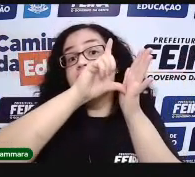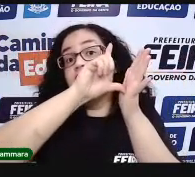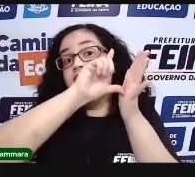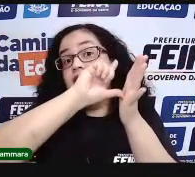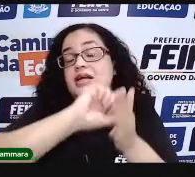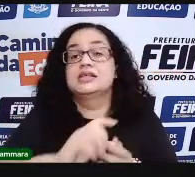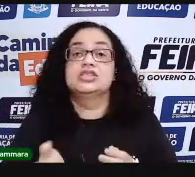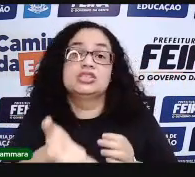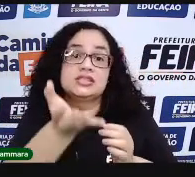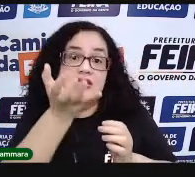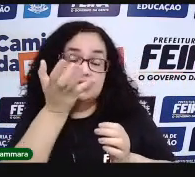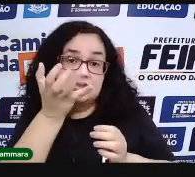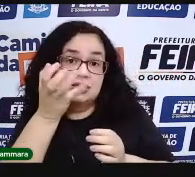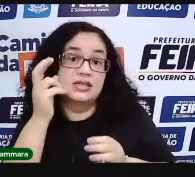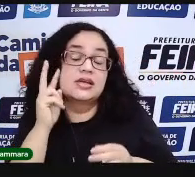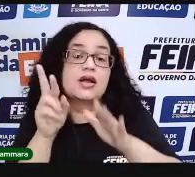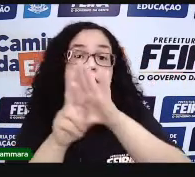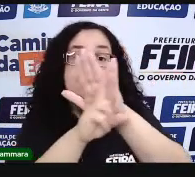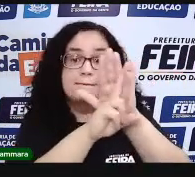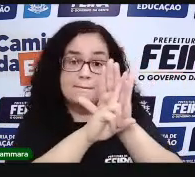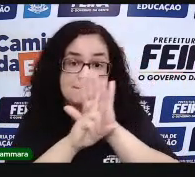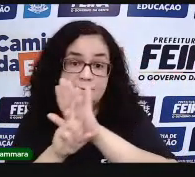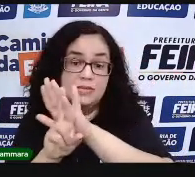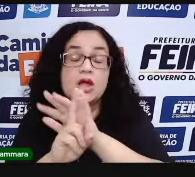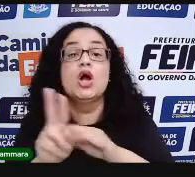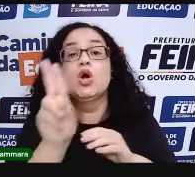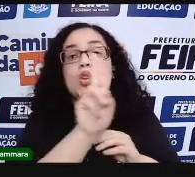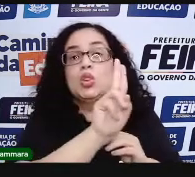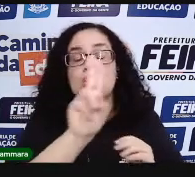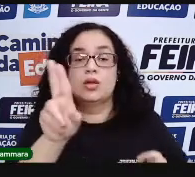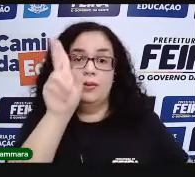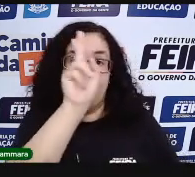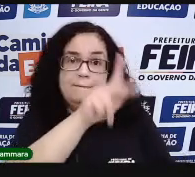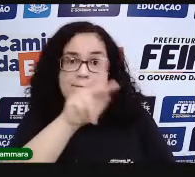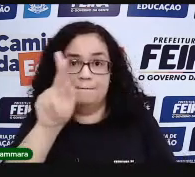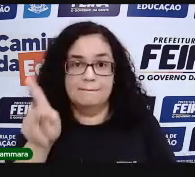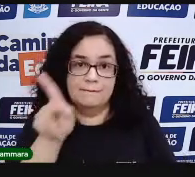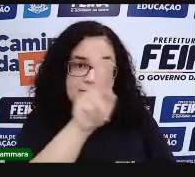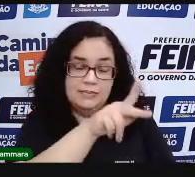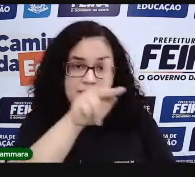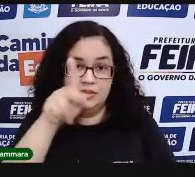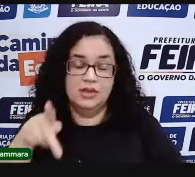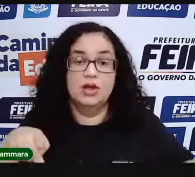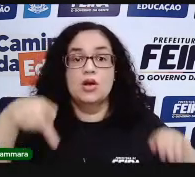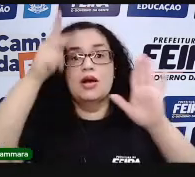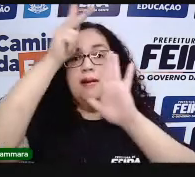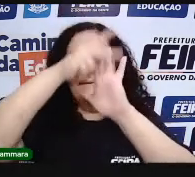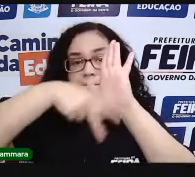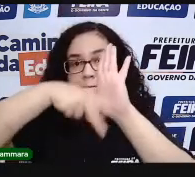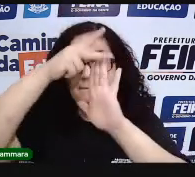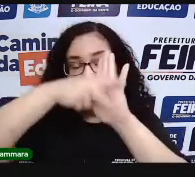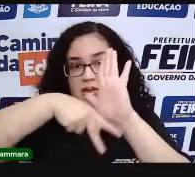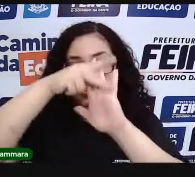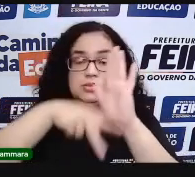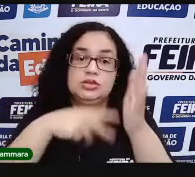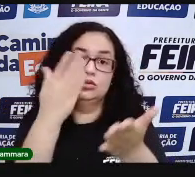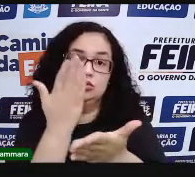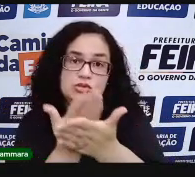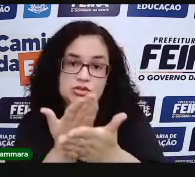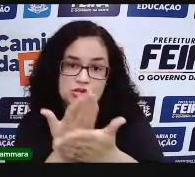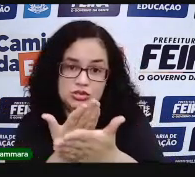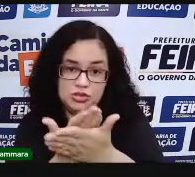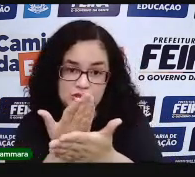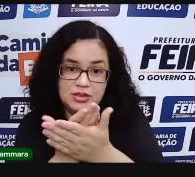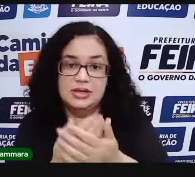Antes disso, eu quero mostrar para vocês o nome das professoras que participaram desse planejamento de aula,